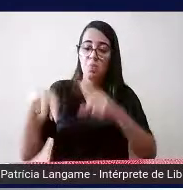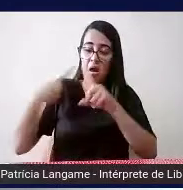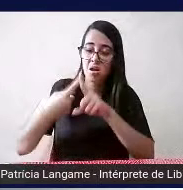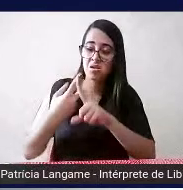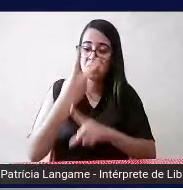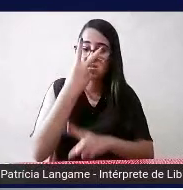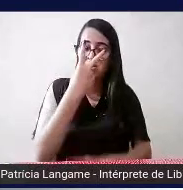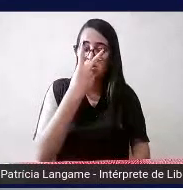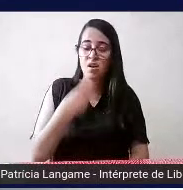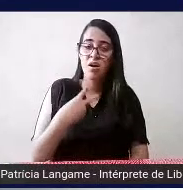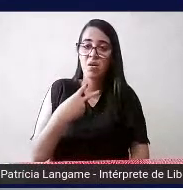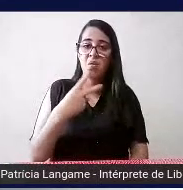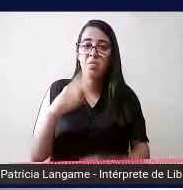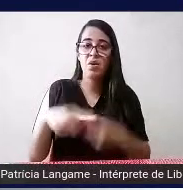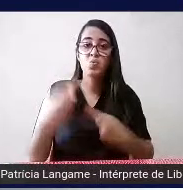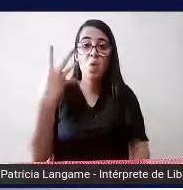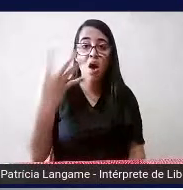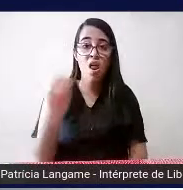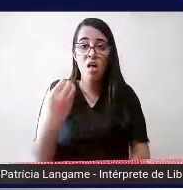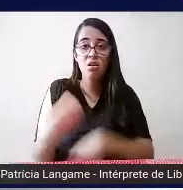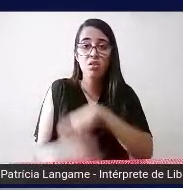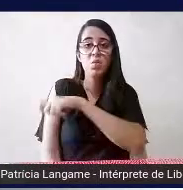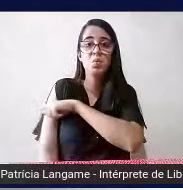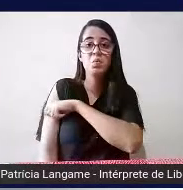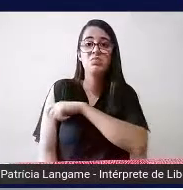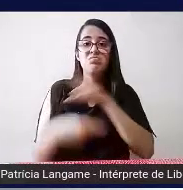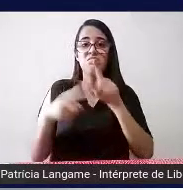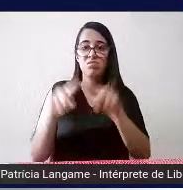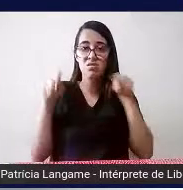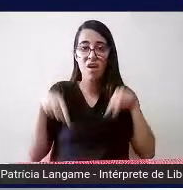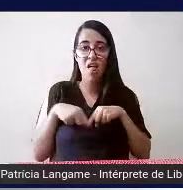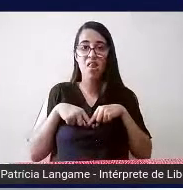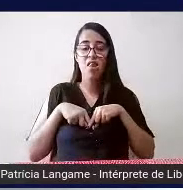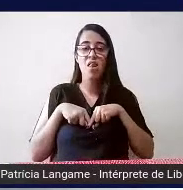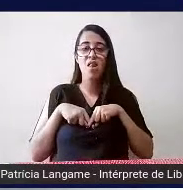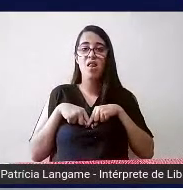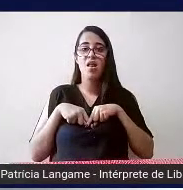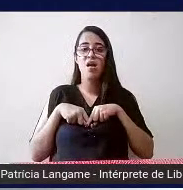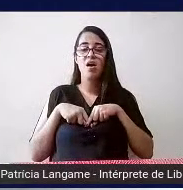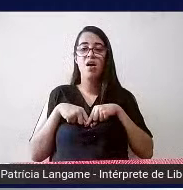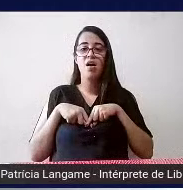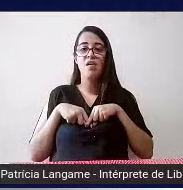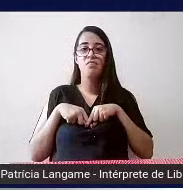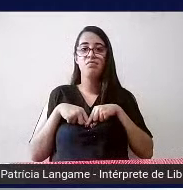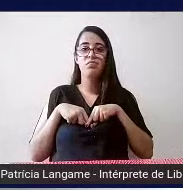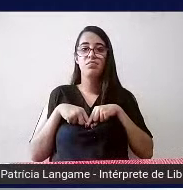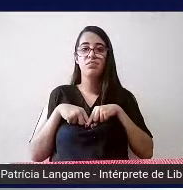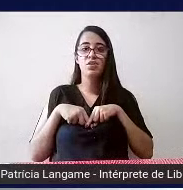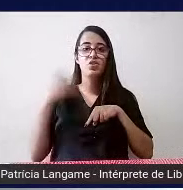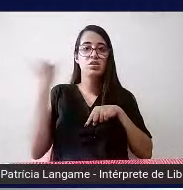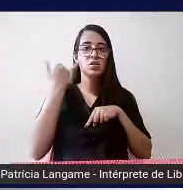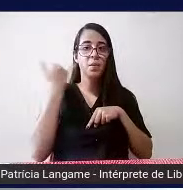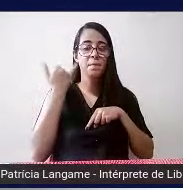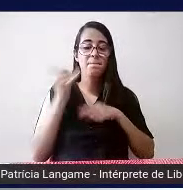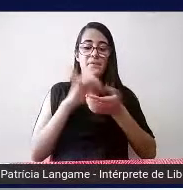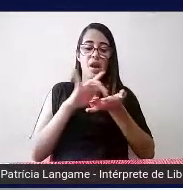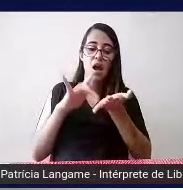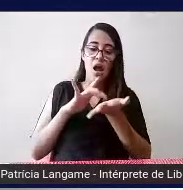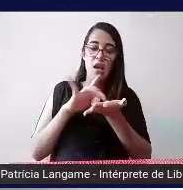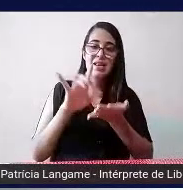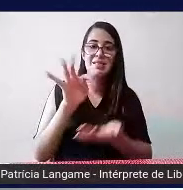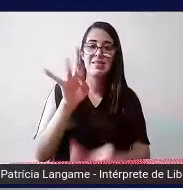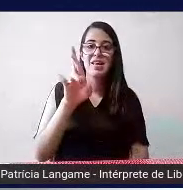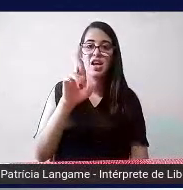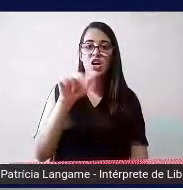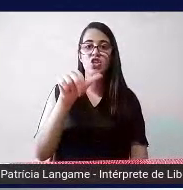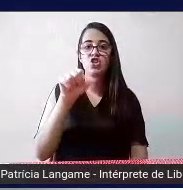inviável né então a transcrição pro braile ela é feita por um profissional chamado transcritor braile